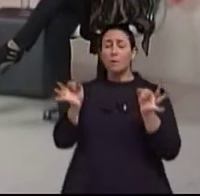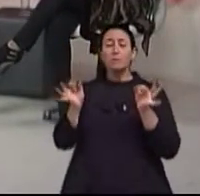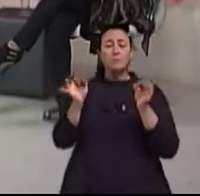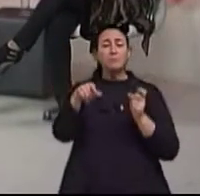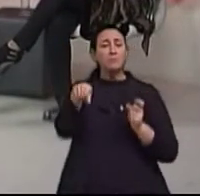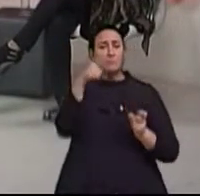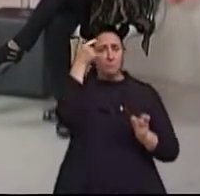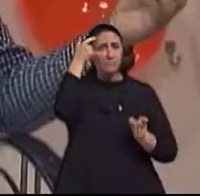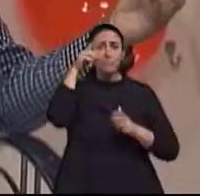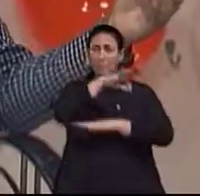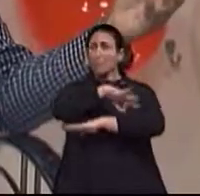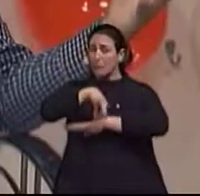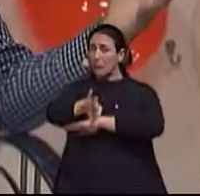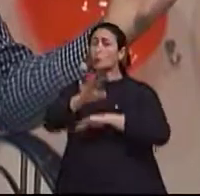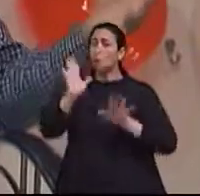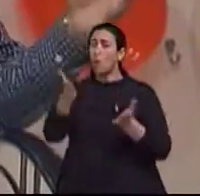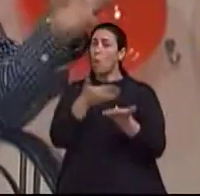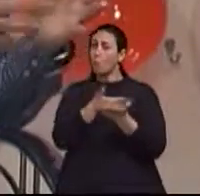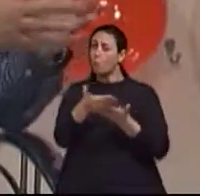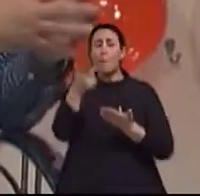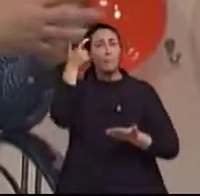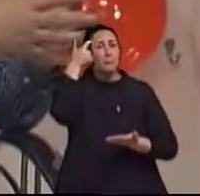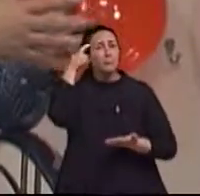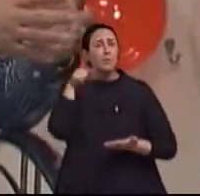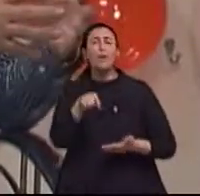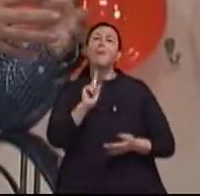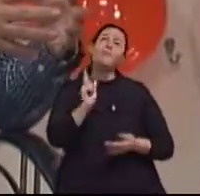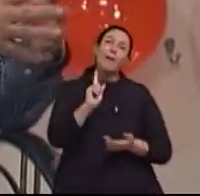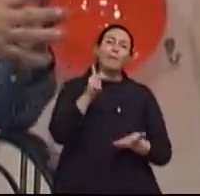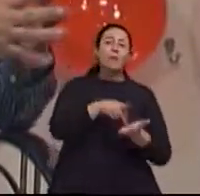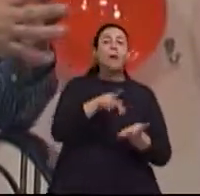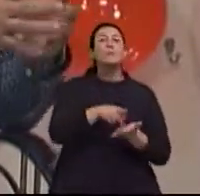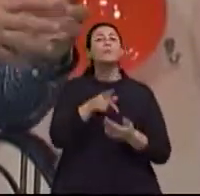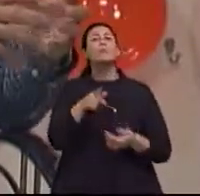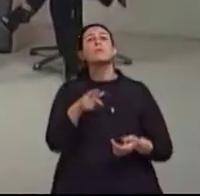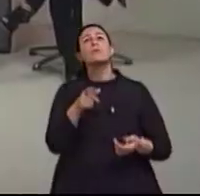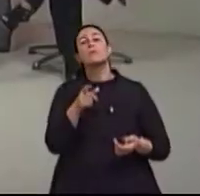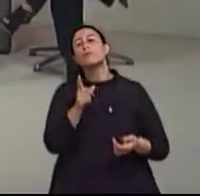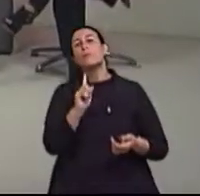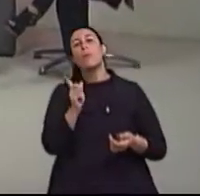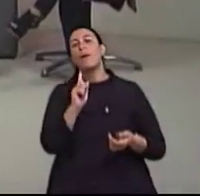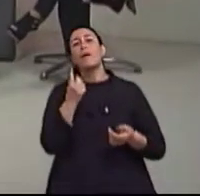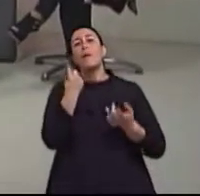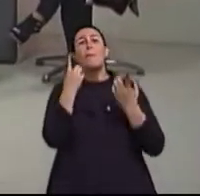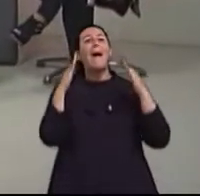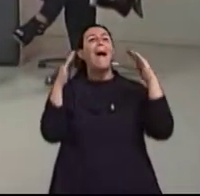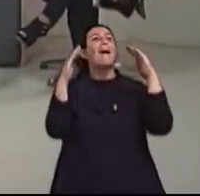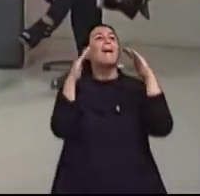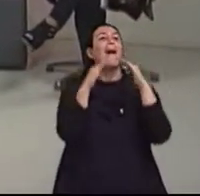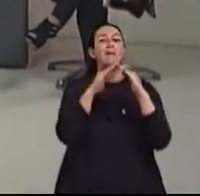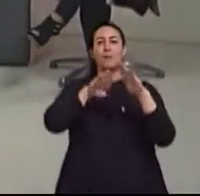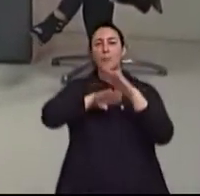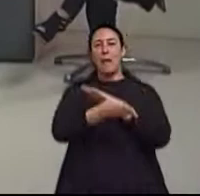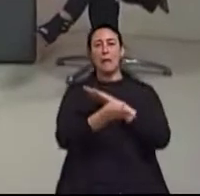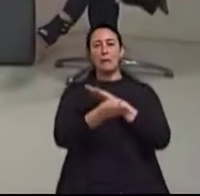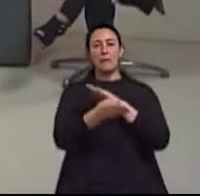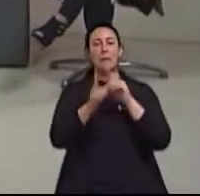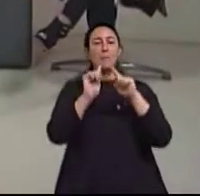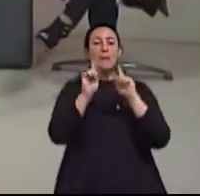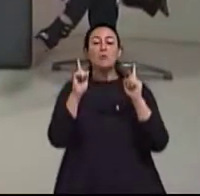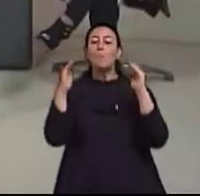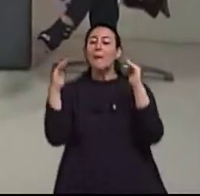pensando nisso, não é necessariamente uma casa adaptada, mas uma casa adaptável.